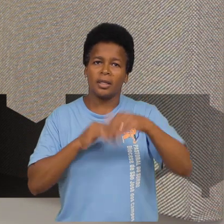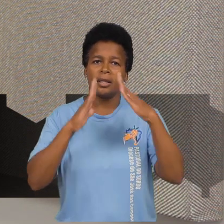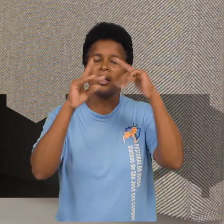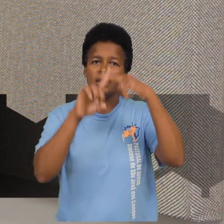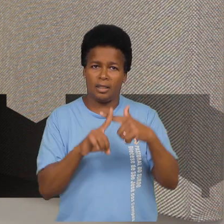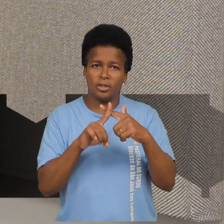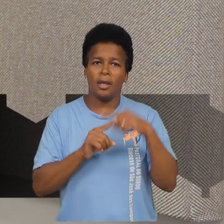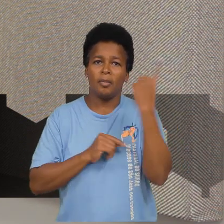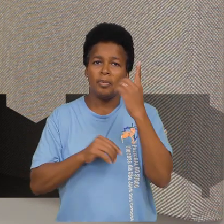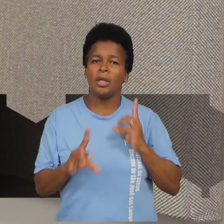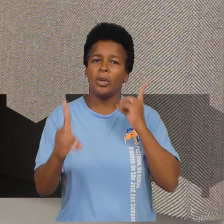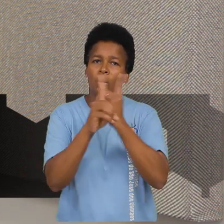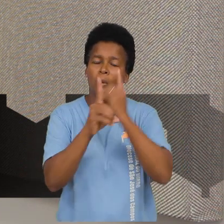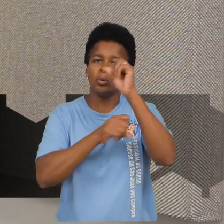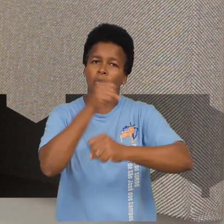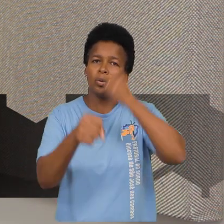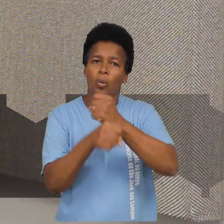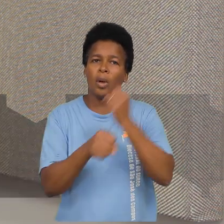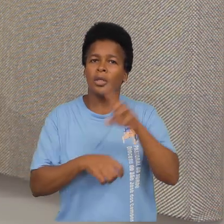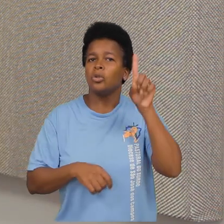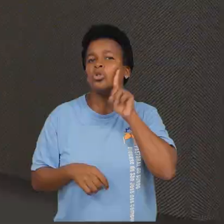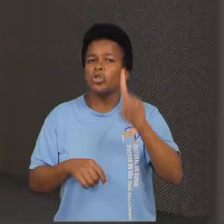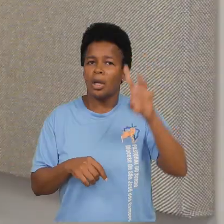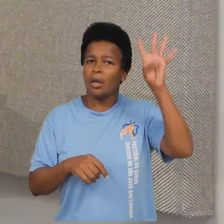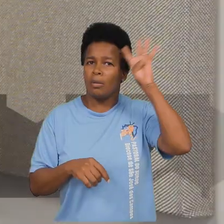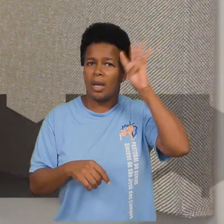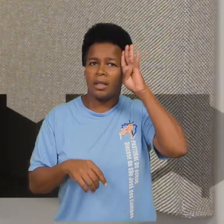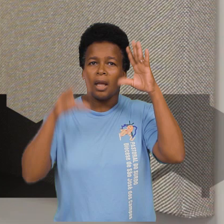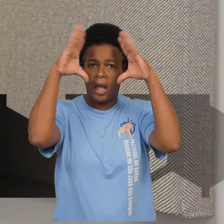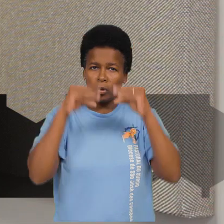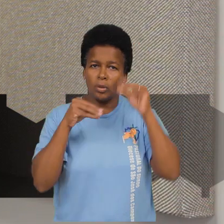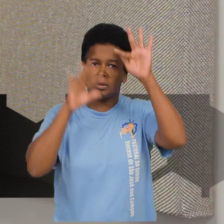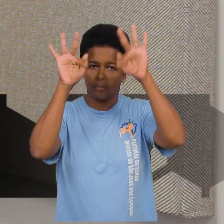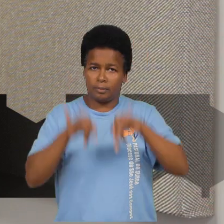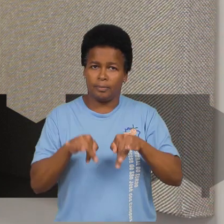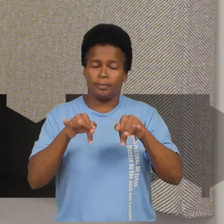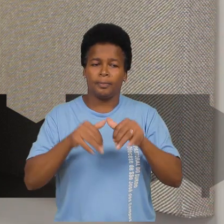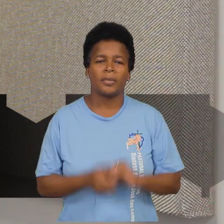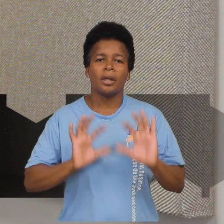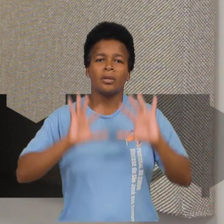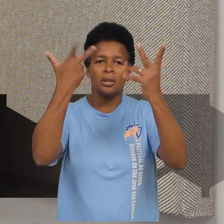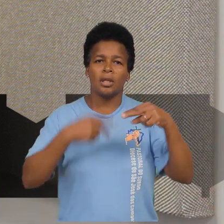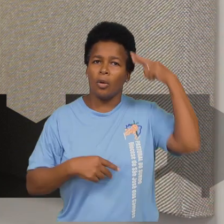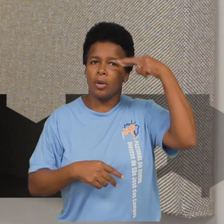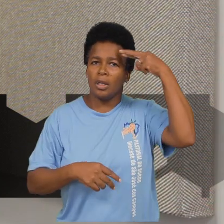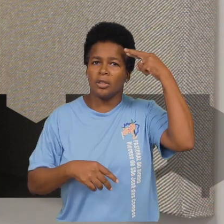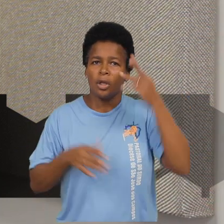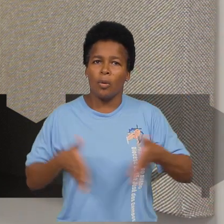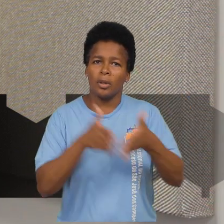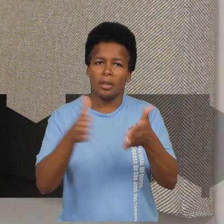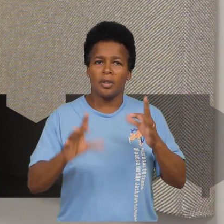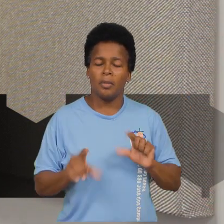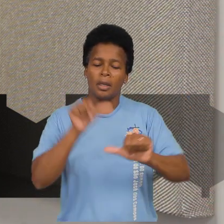será na quarta-feira, às sete e meia da noite, no Espaço Vida. Vem aí o Retiro O Caminho para a Mudança, do